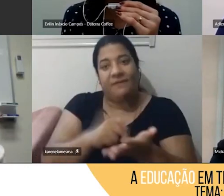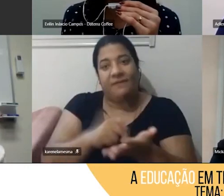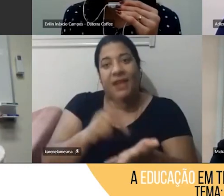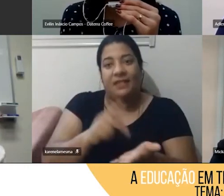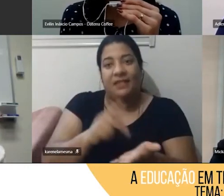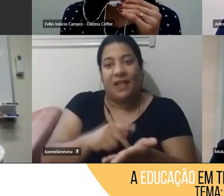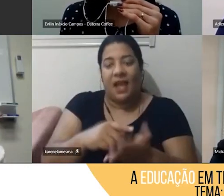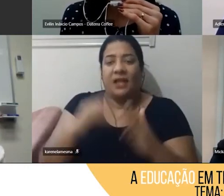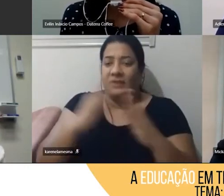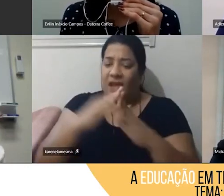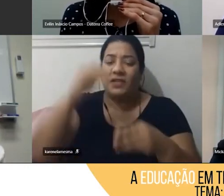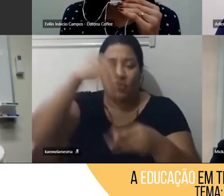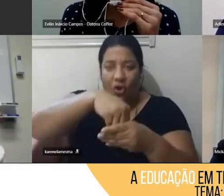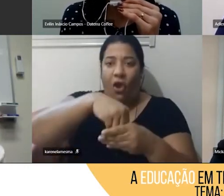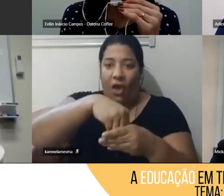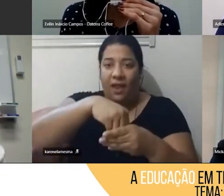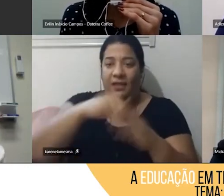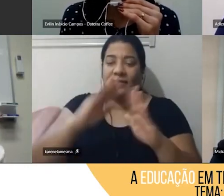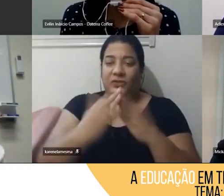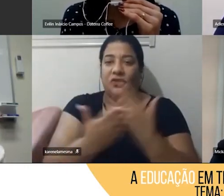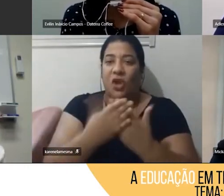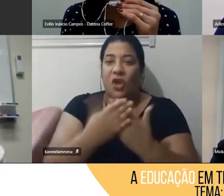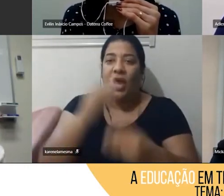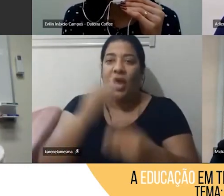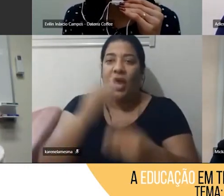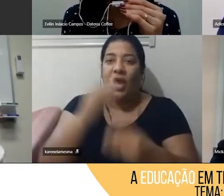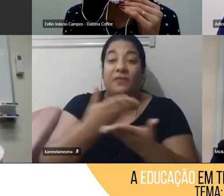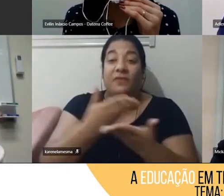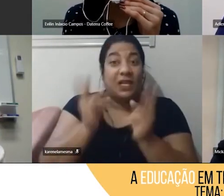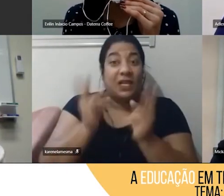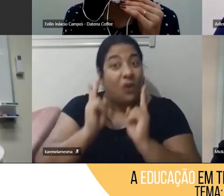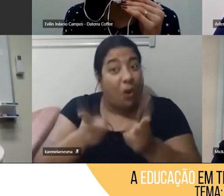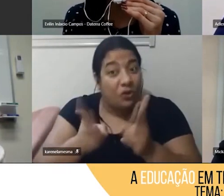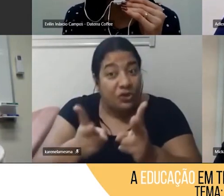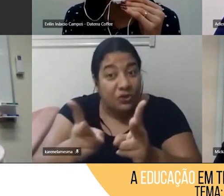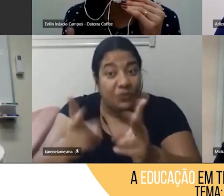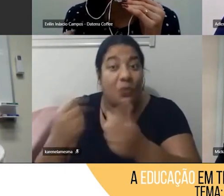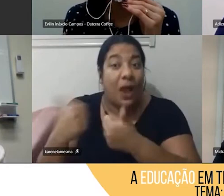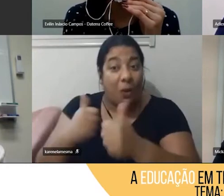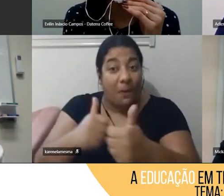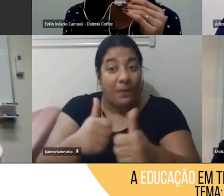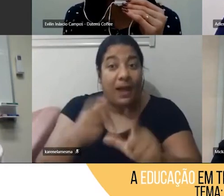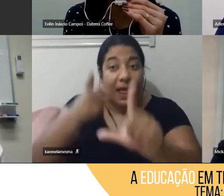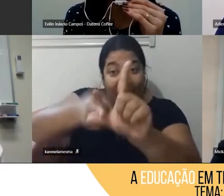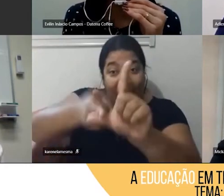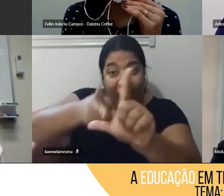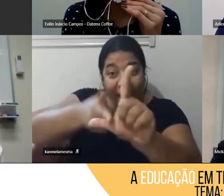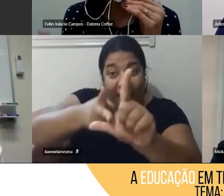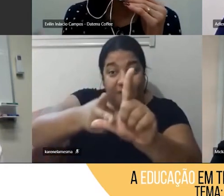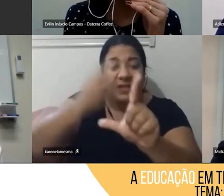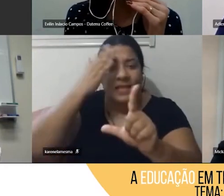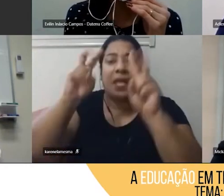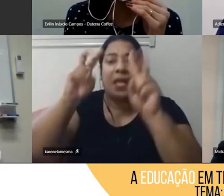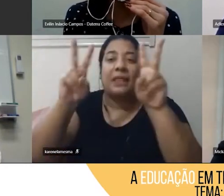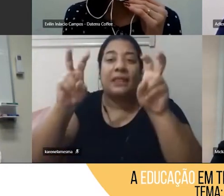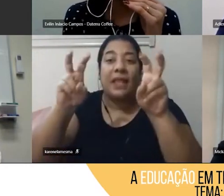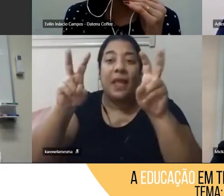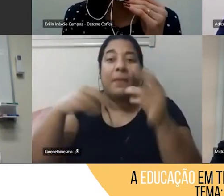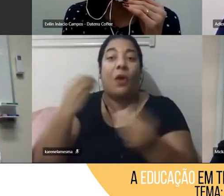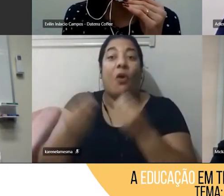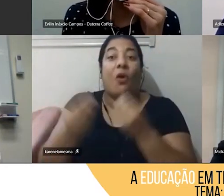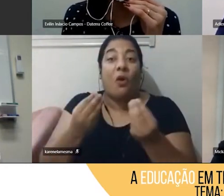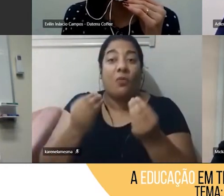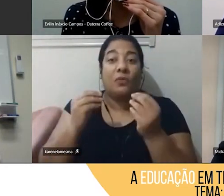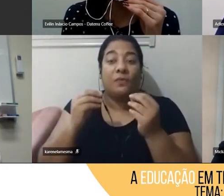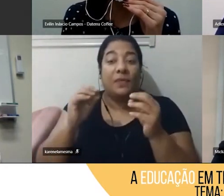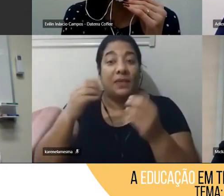escola. E para que todos vocês possam continuar acompanhando as próximas lives e saber os próximos temas, como a Mika falou, não